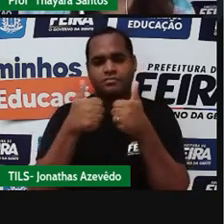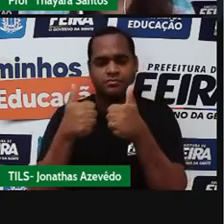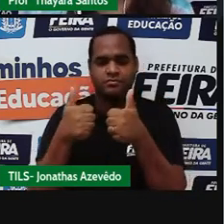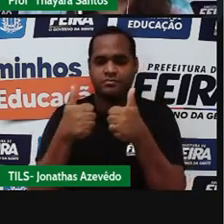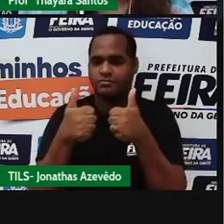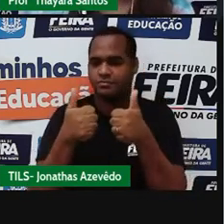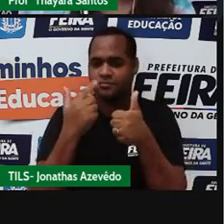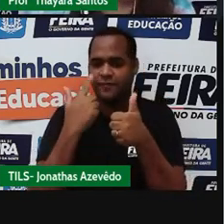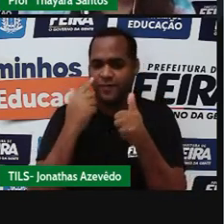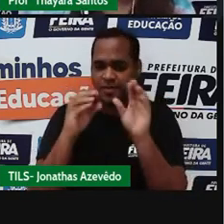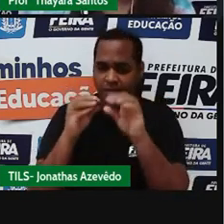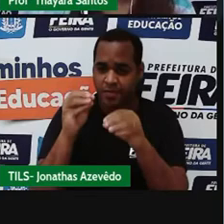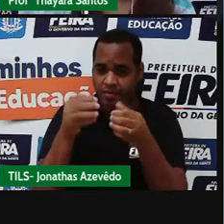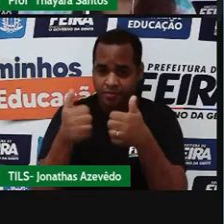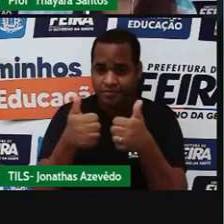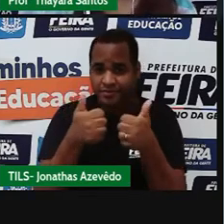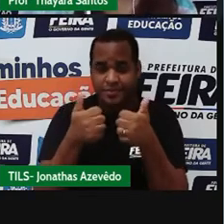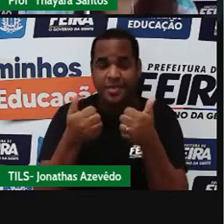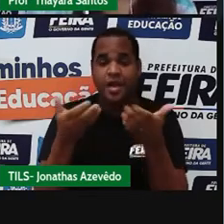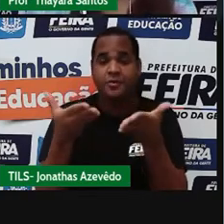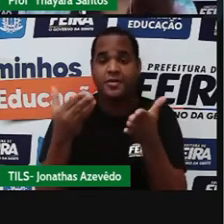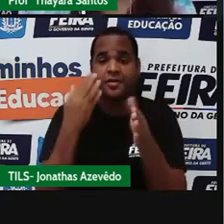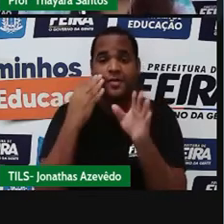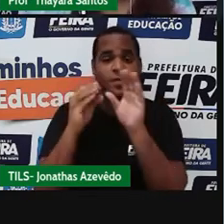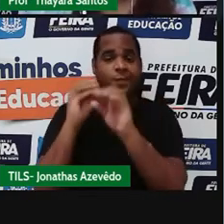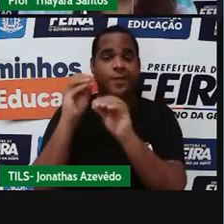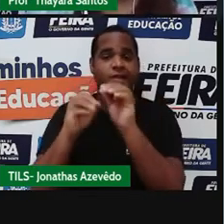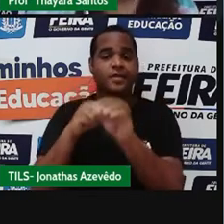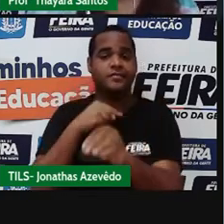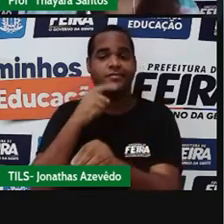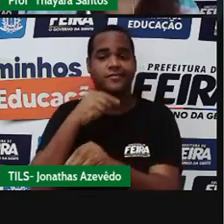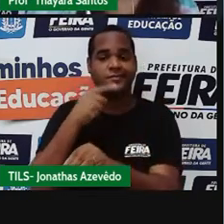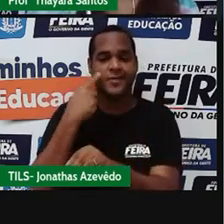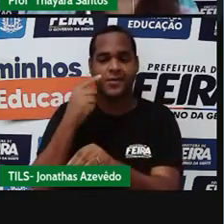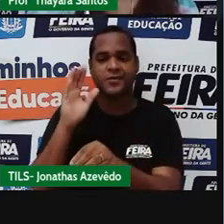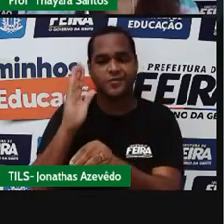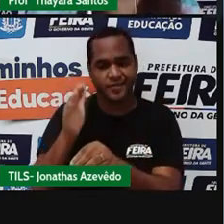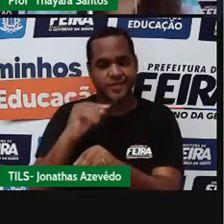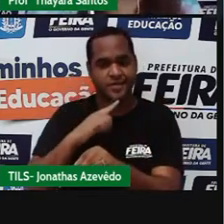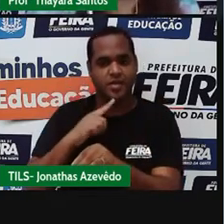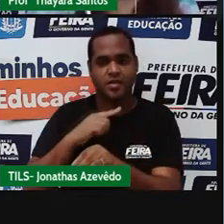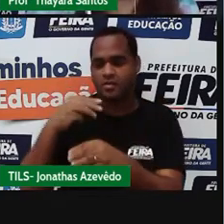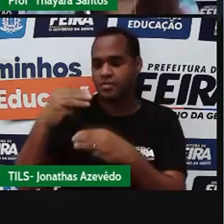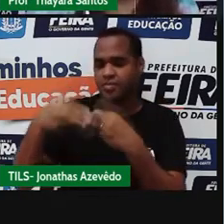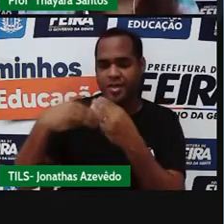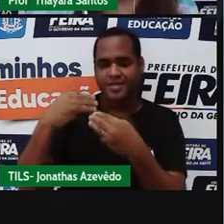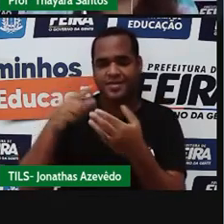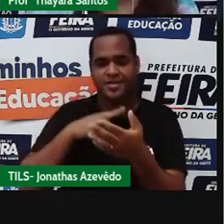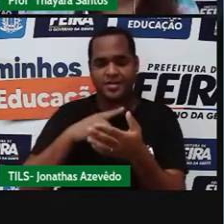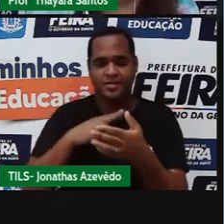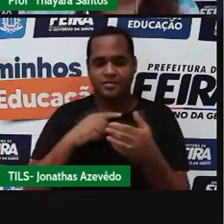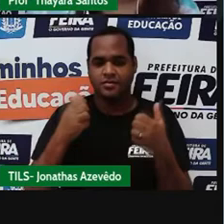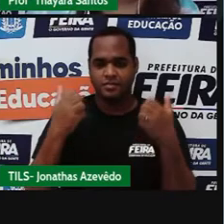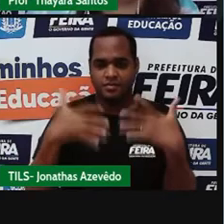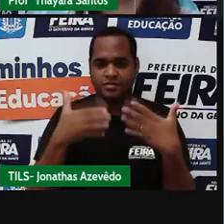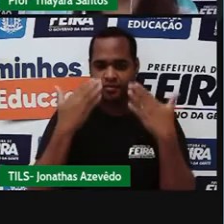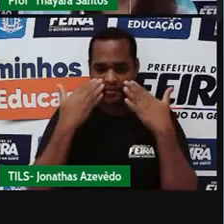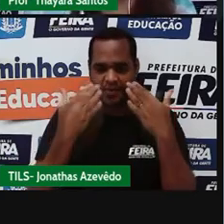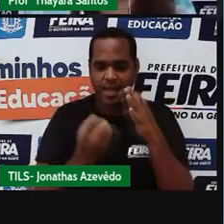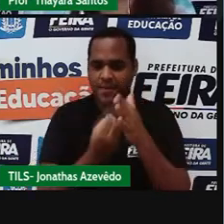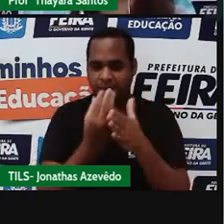botar aqui. Ele não vai permitir colocar porque já tem uma molécula lá. Então eu vou passar para o lado para ver se aparecem mais átomos para mim.